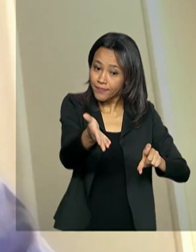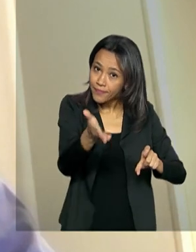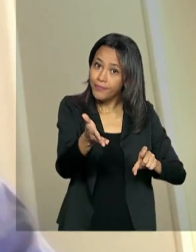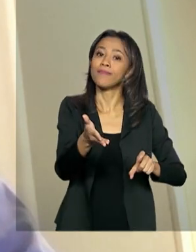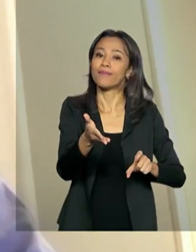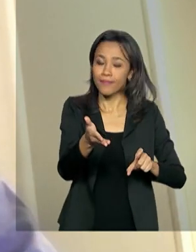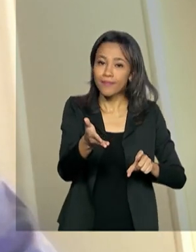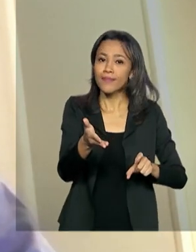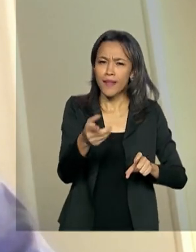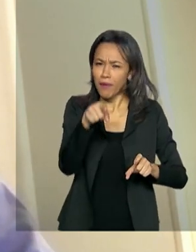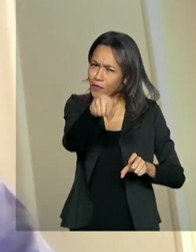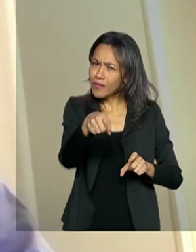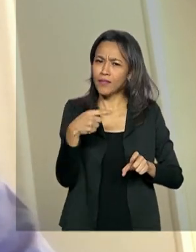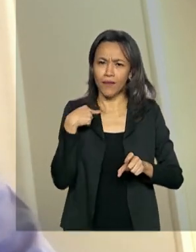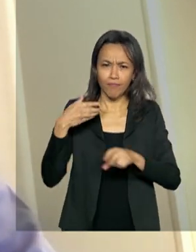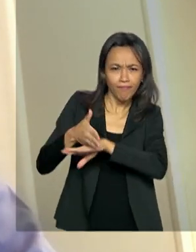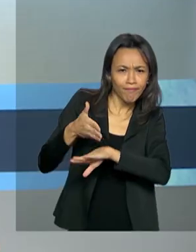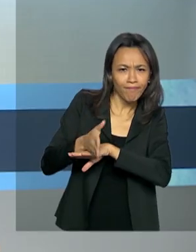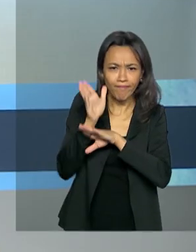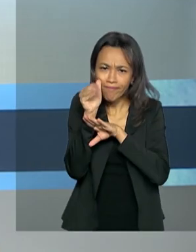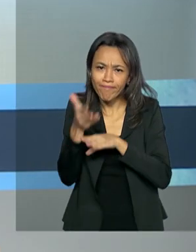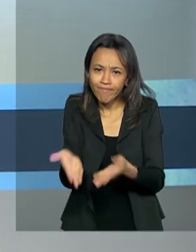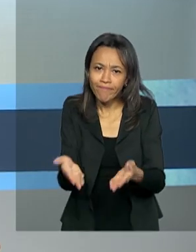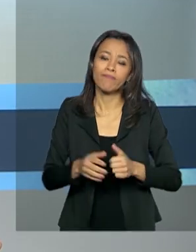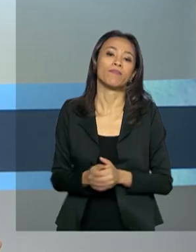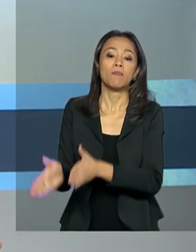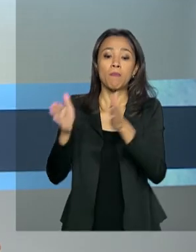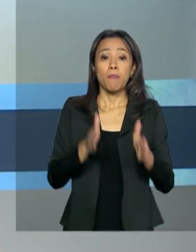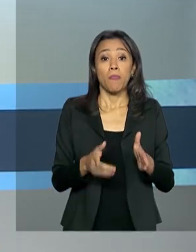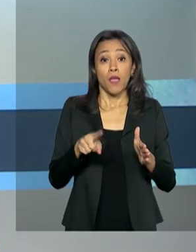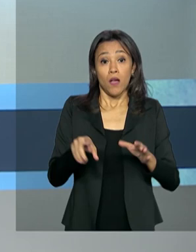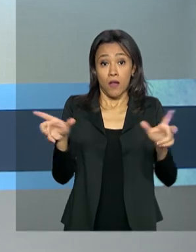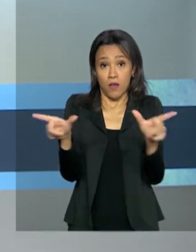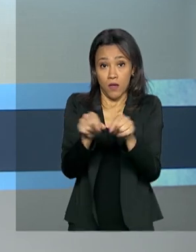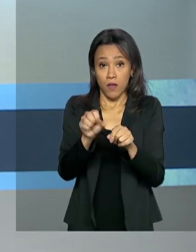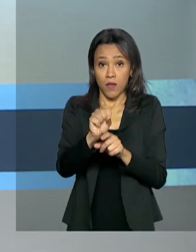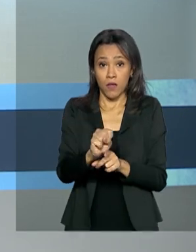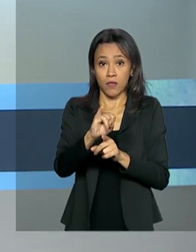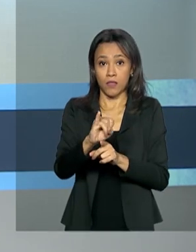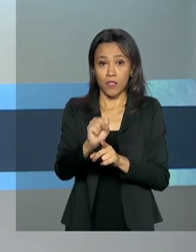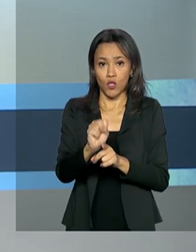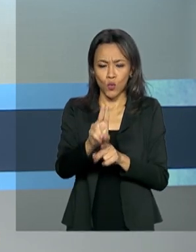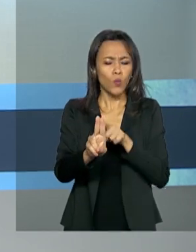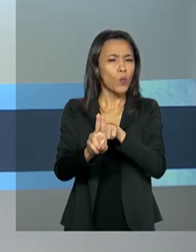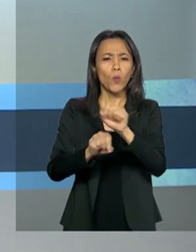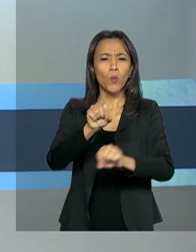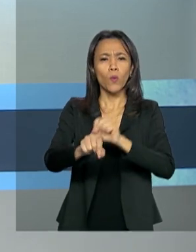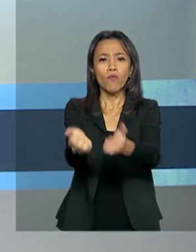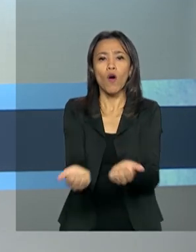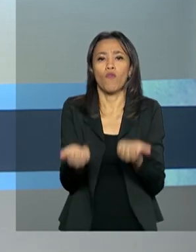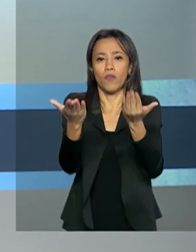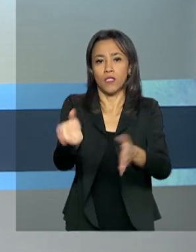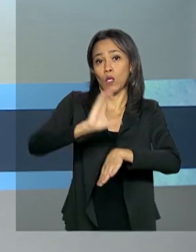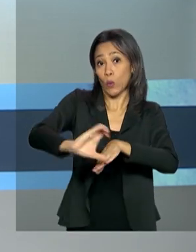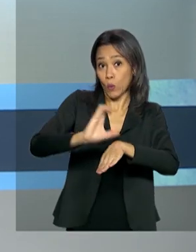de seleção unificada vai oferecer cursos à distância no segundo